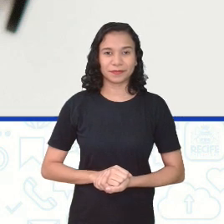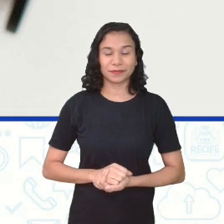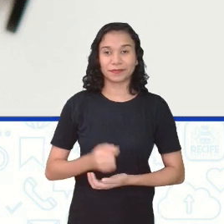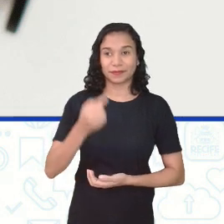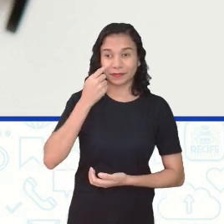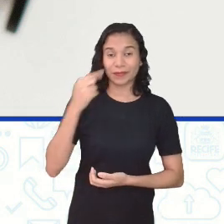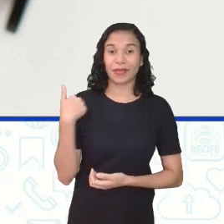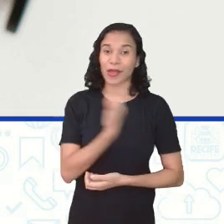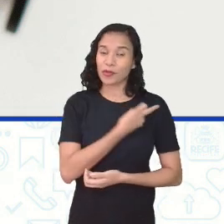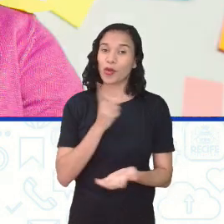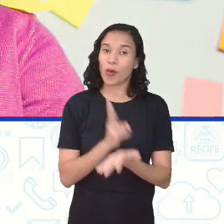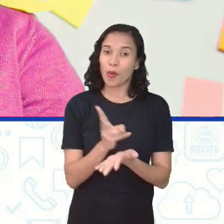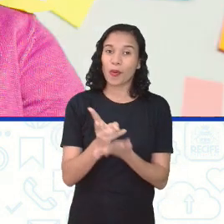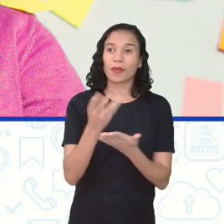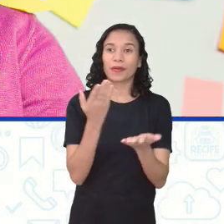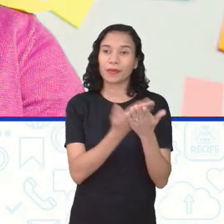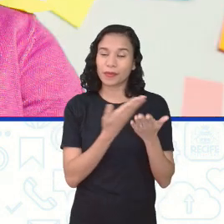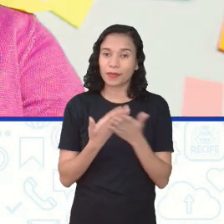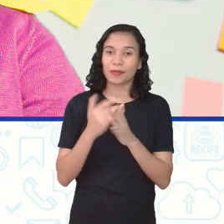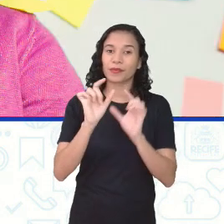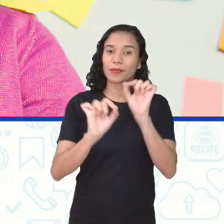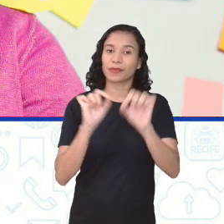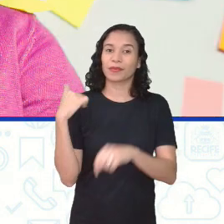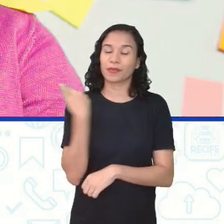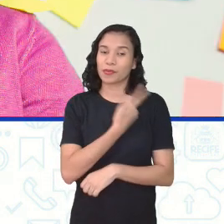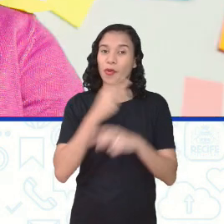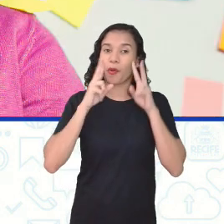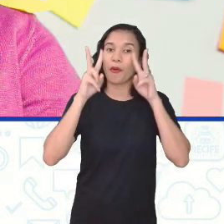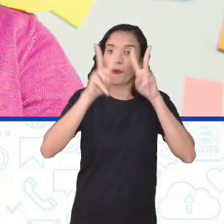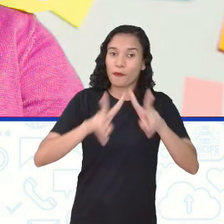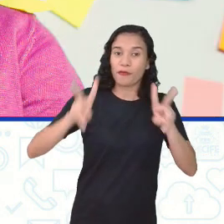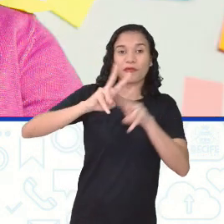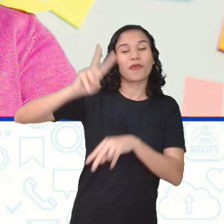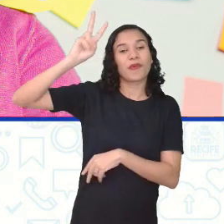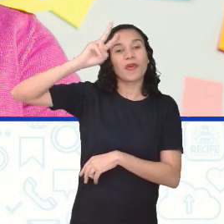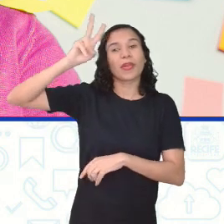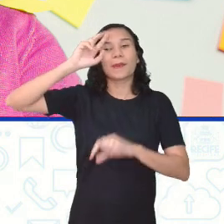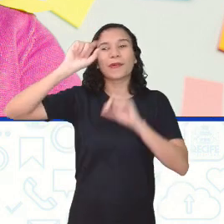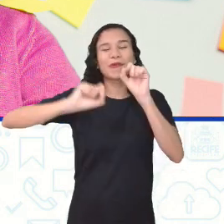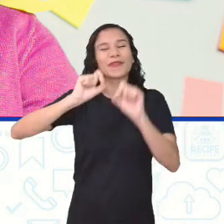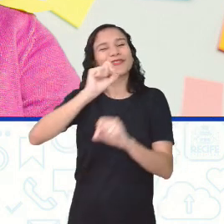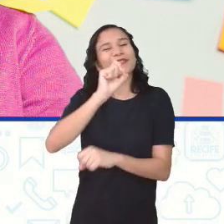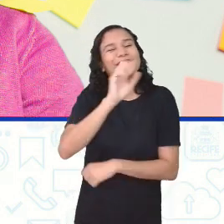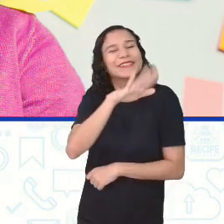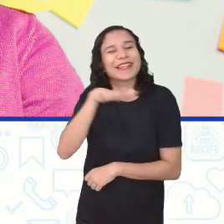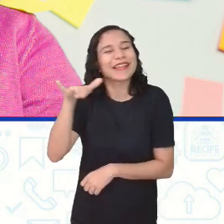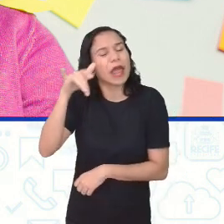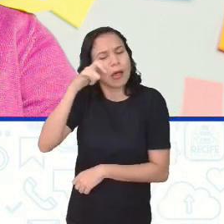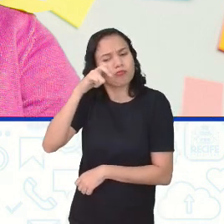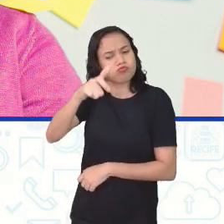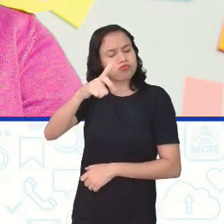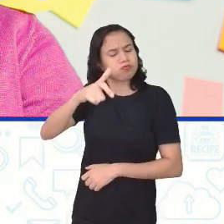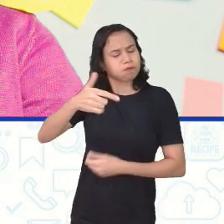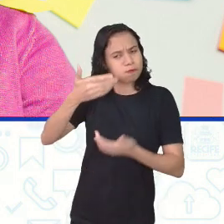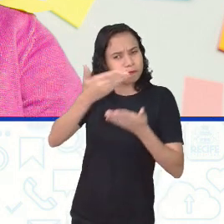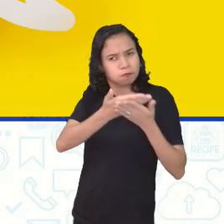Olha, a gente vai continuar estudando, né, o que a gente já viu, relembrando aqui com essa menininha muito interessada.